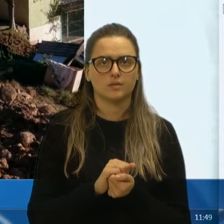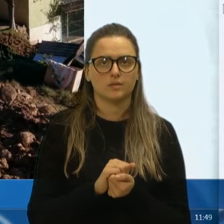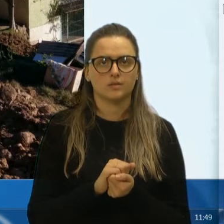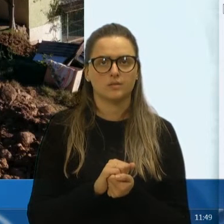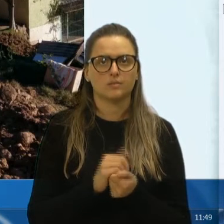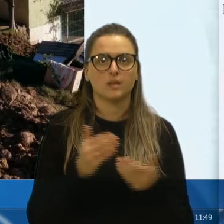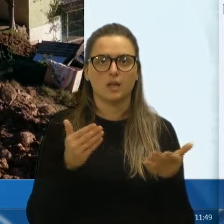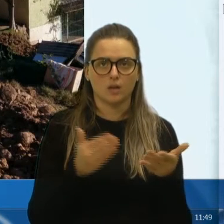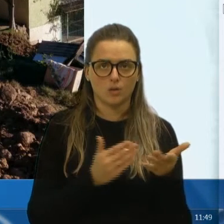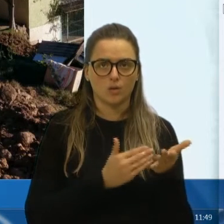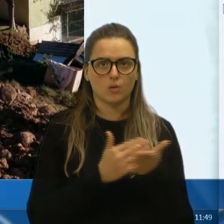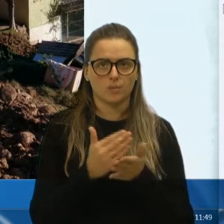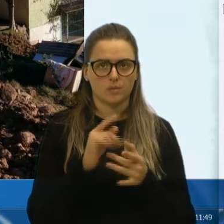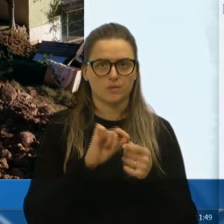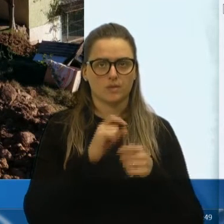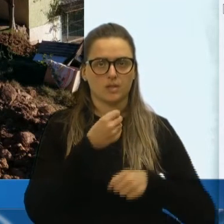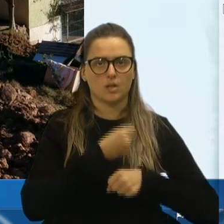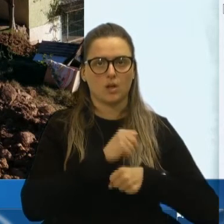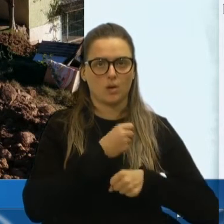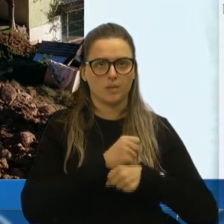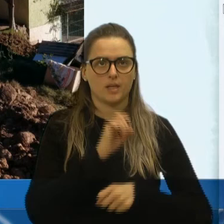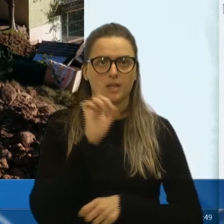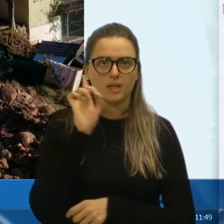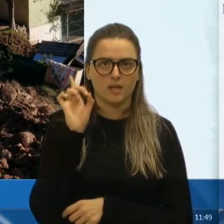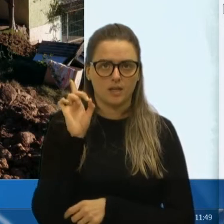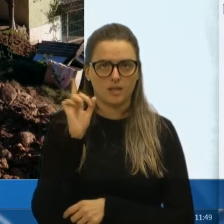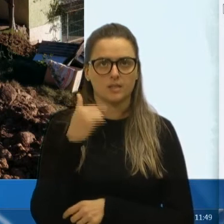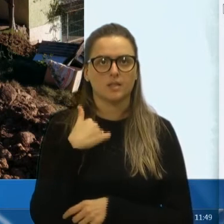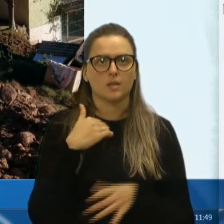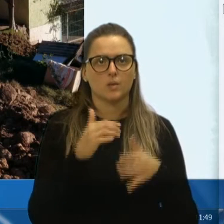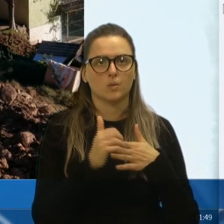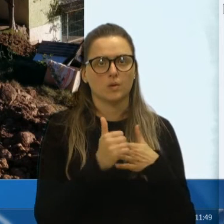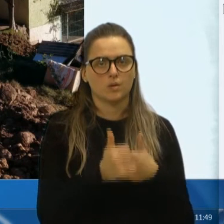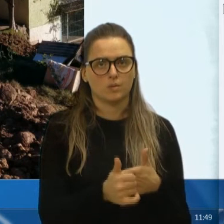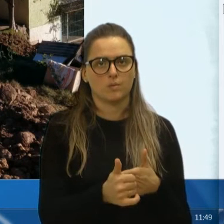está saindo. E vocês percebam, nessa foto aí, que estivem acompanhando,